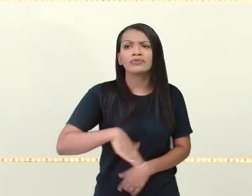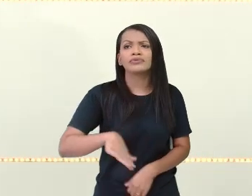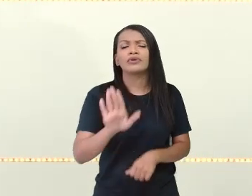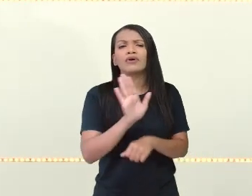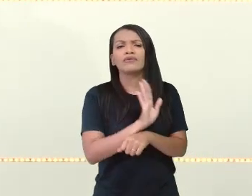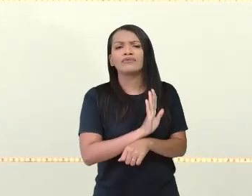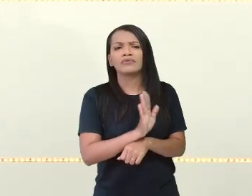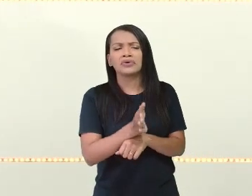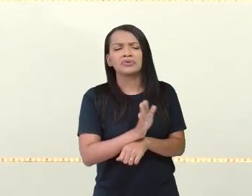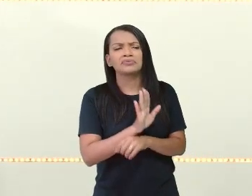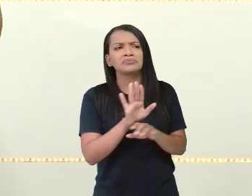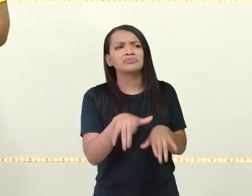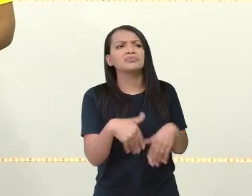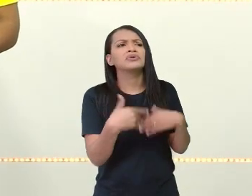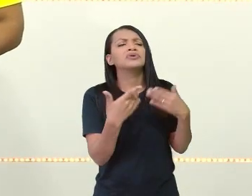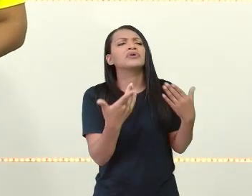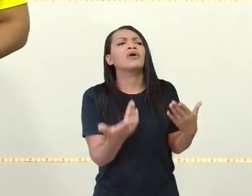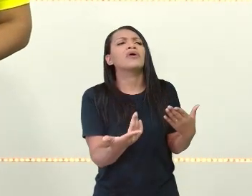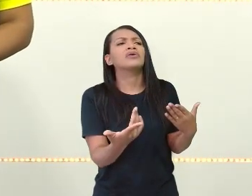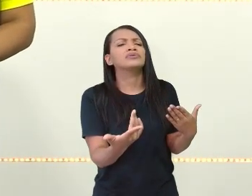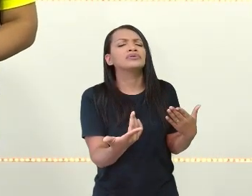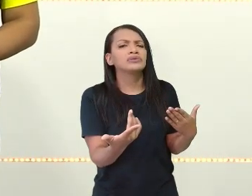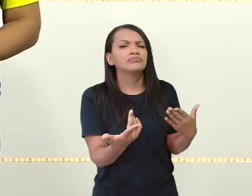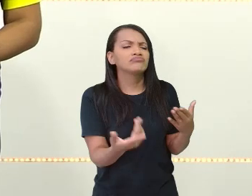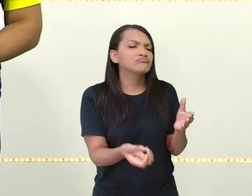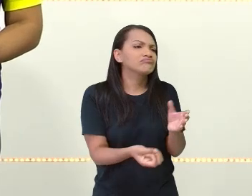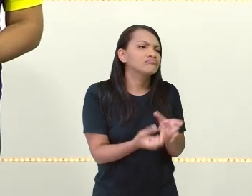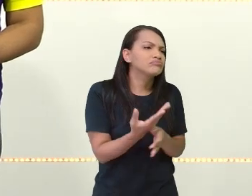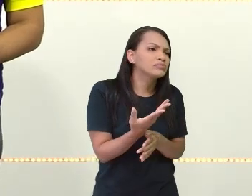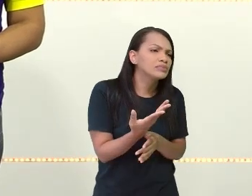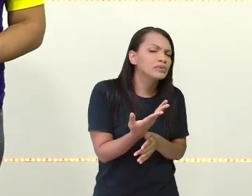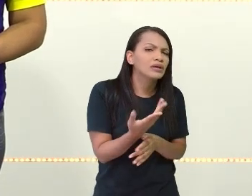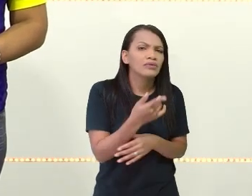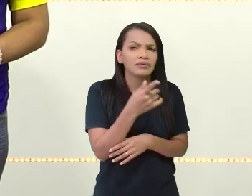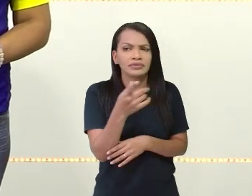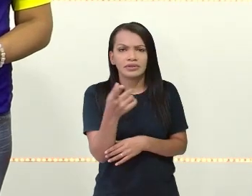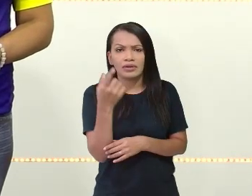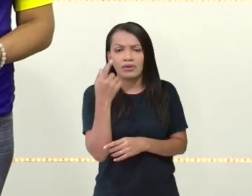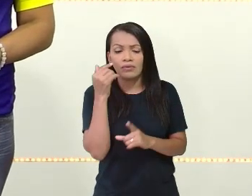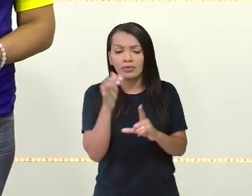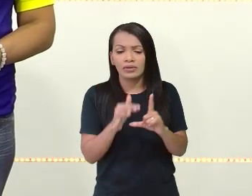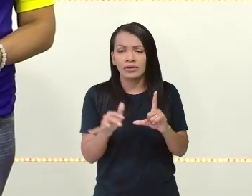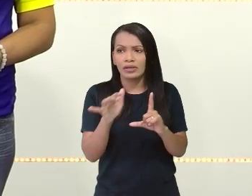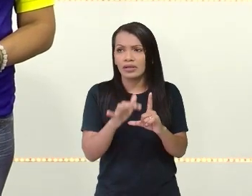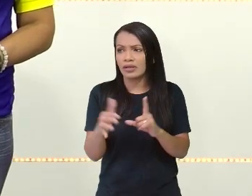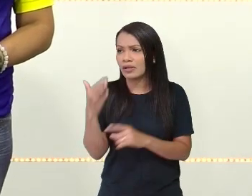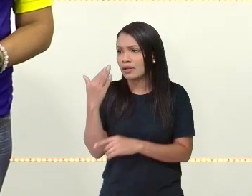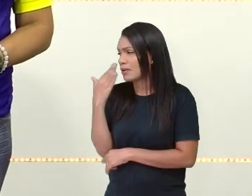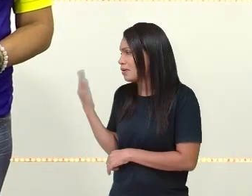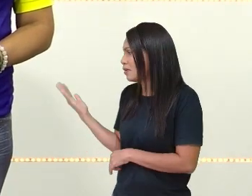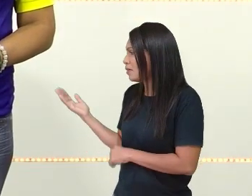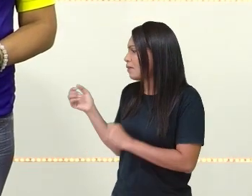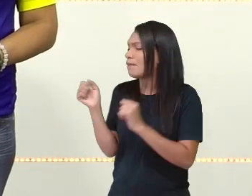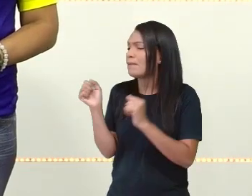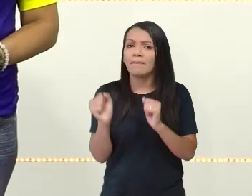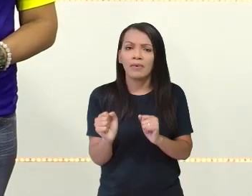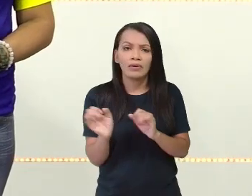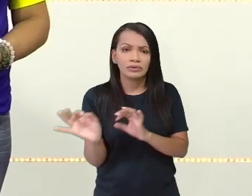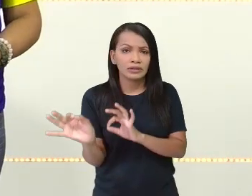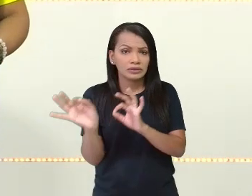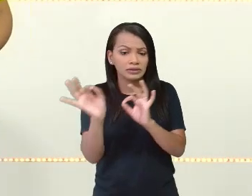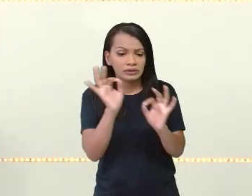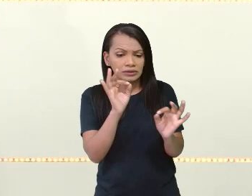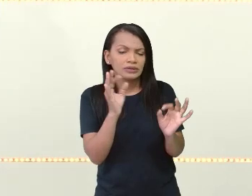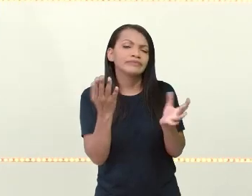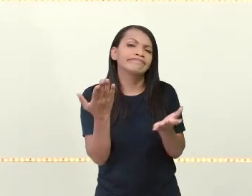Olha o QR Code aí, estou deixando para vocês. E vocês podem assistir esse filme à vontade, tá certo? E eu já